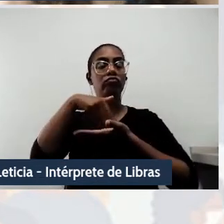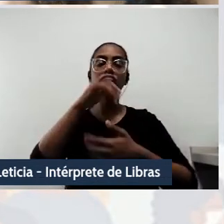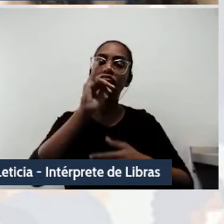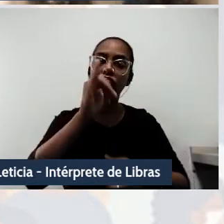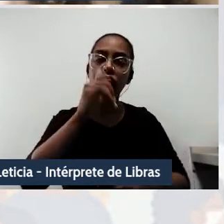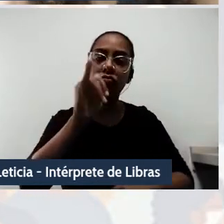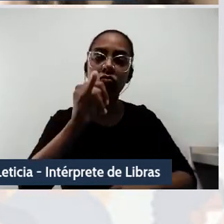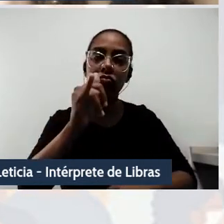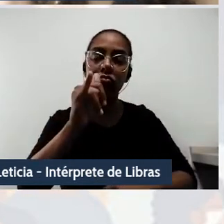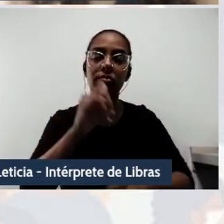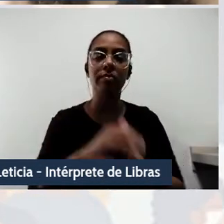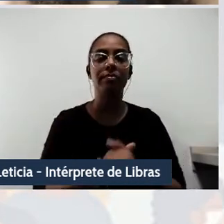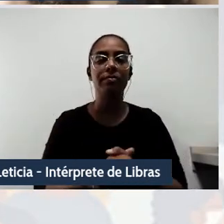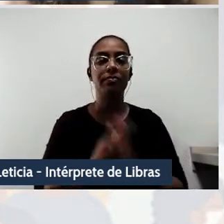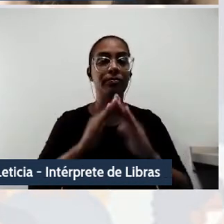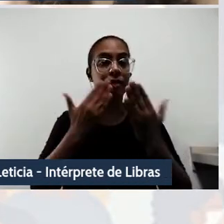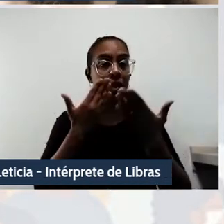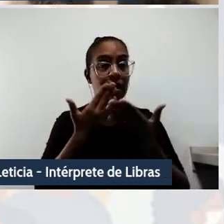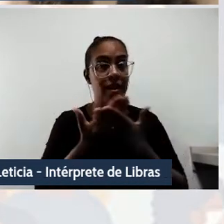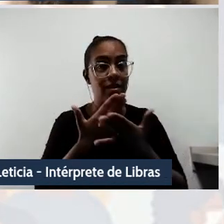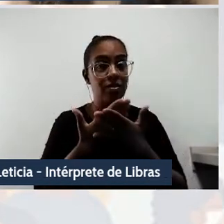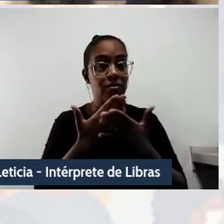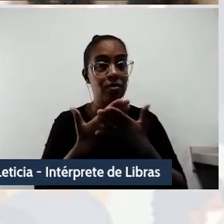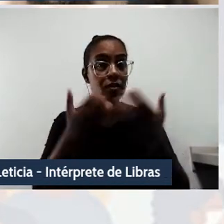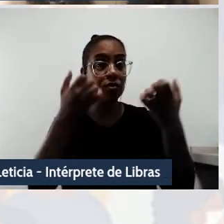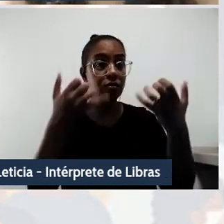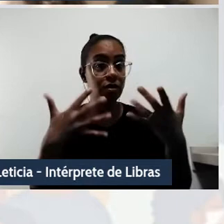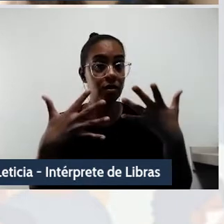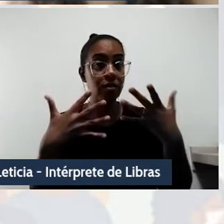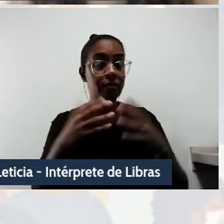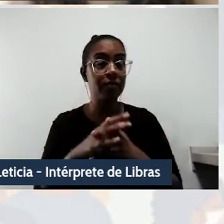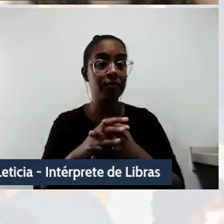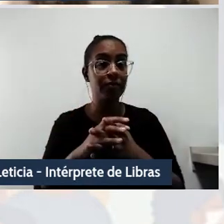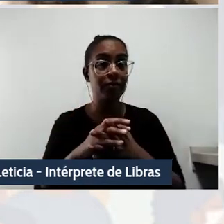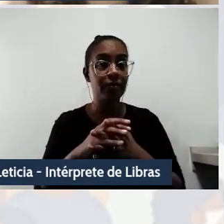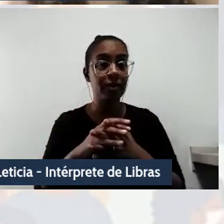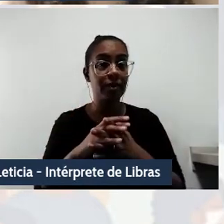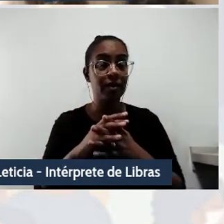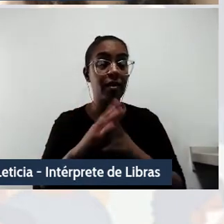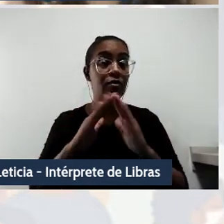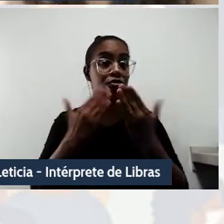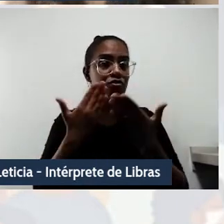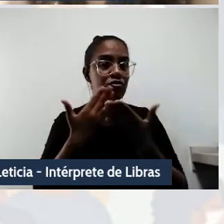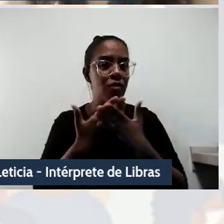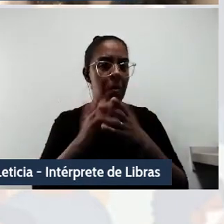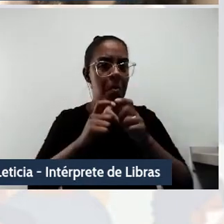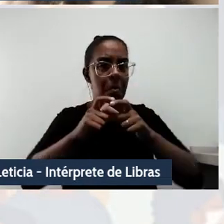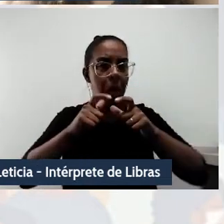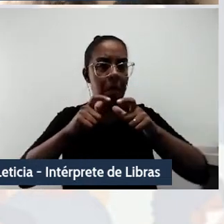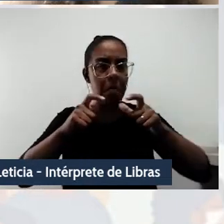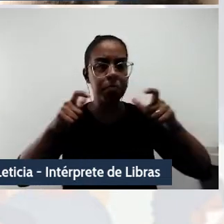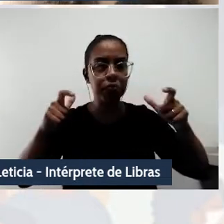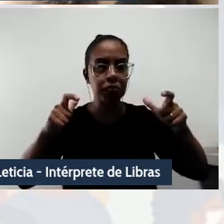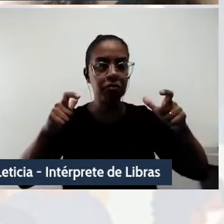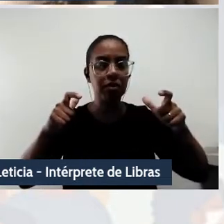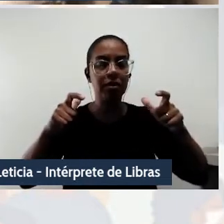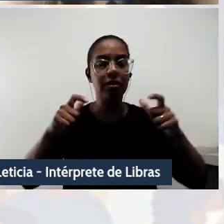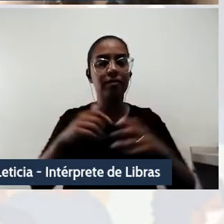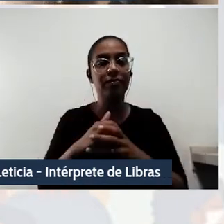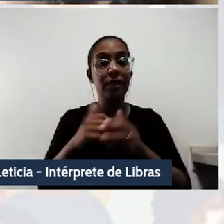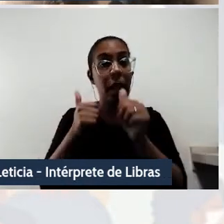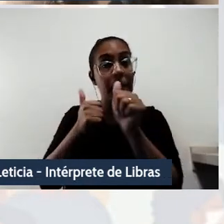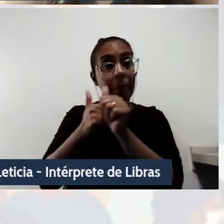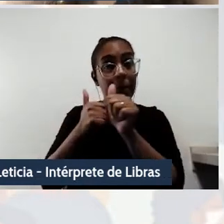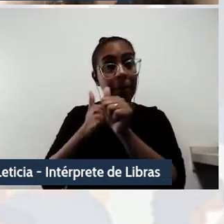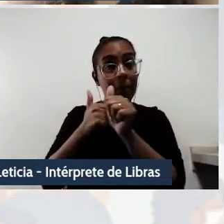essa escola queria etnografar é uma das maiores escolas municipais de Foz do Iguaçu, localizada próxima à fronteira da Argentina